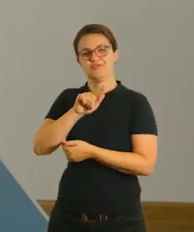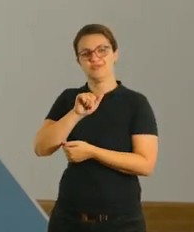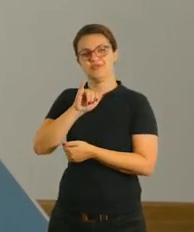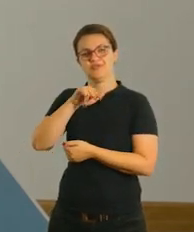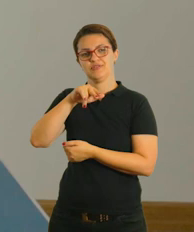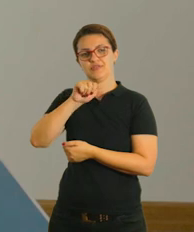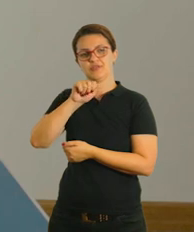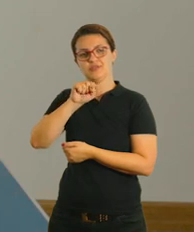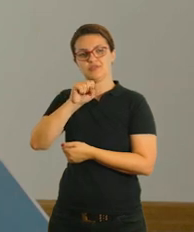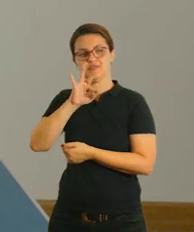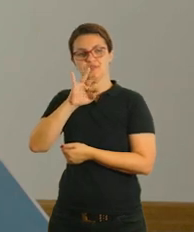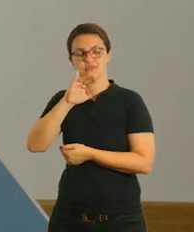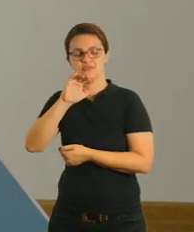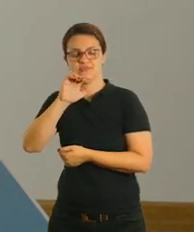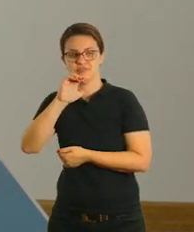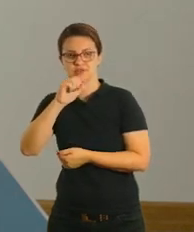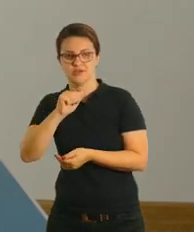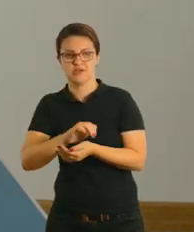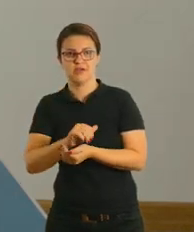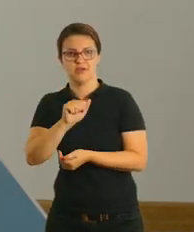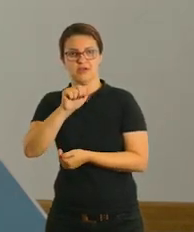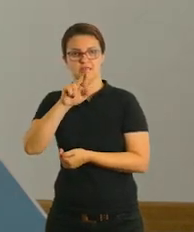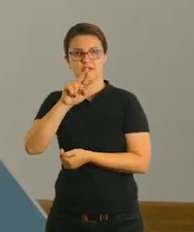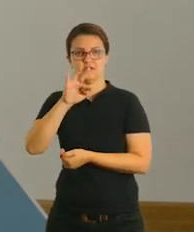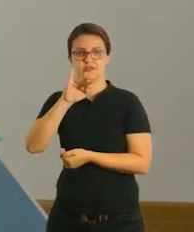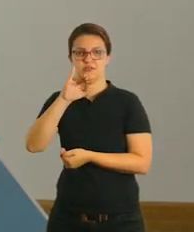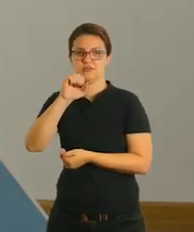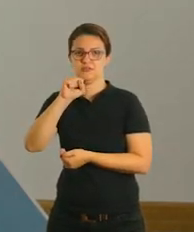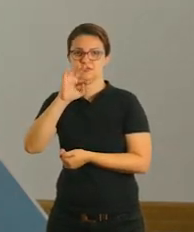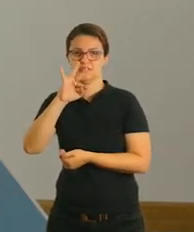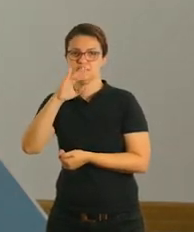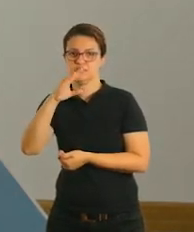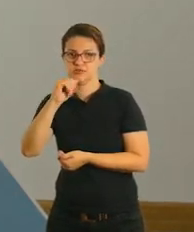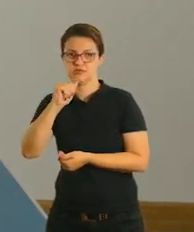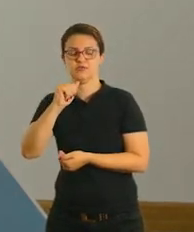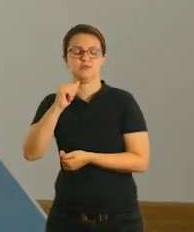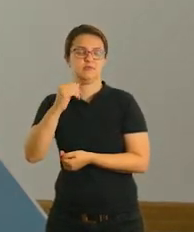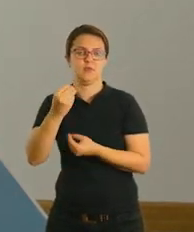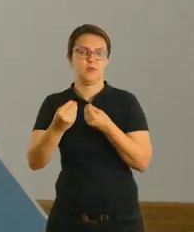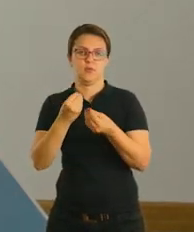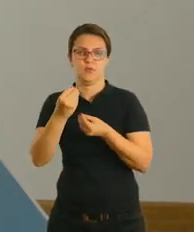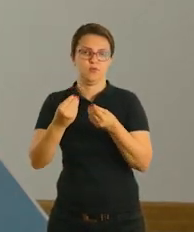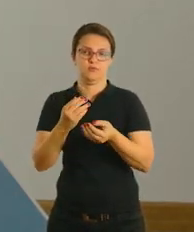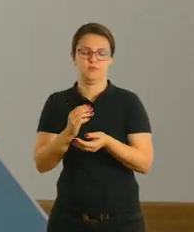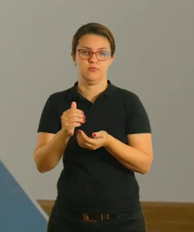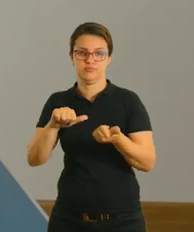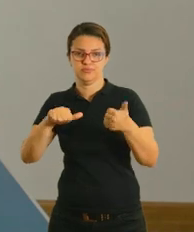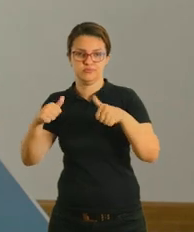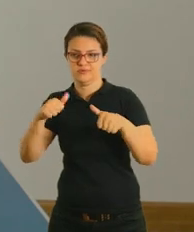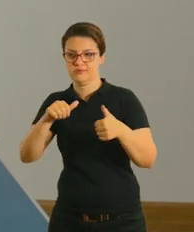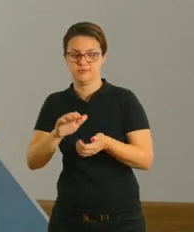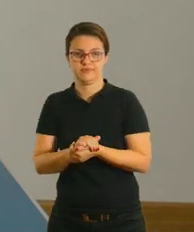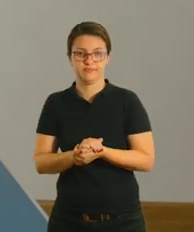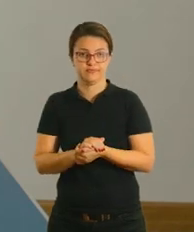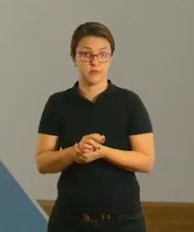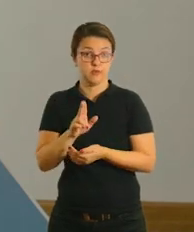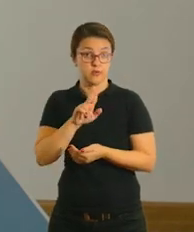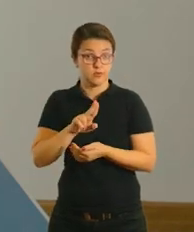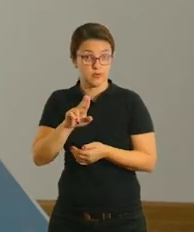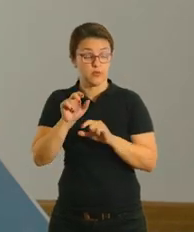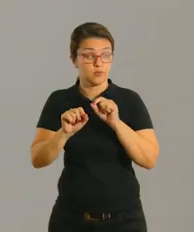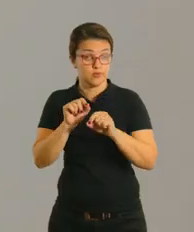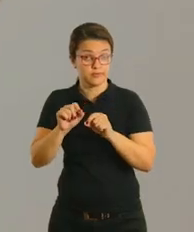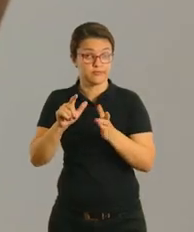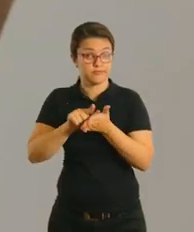vai demonstrar, bom? o a gente vai precisar? Folha de papel, pode ser folha sulfite ou folha de caderno,